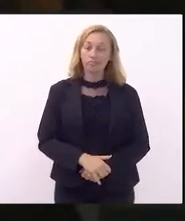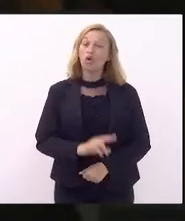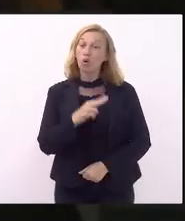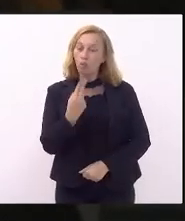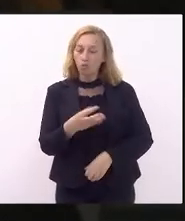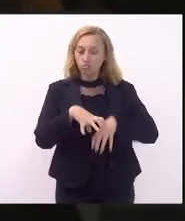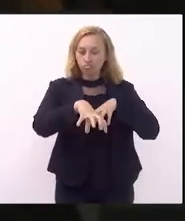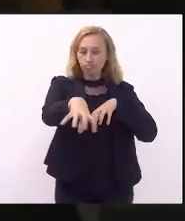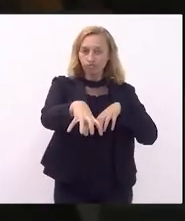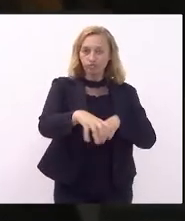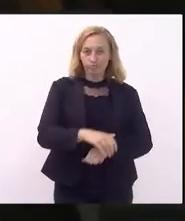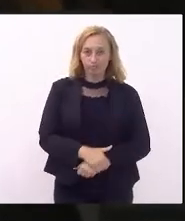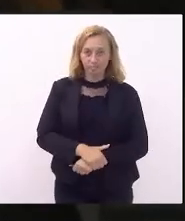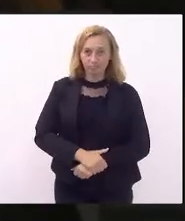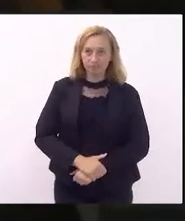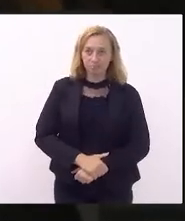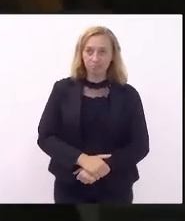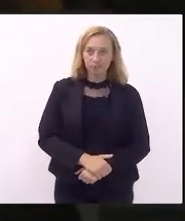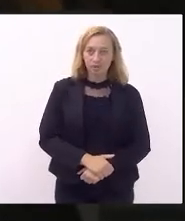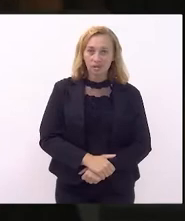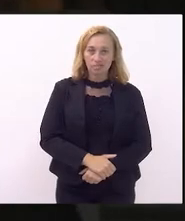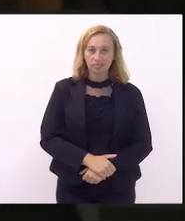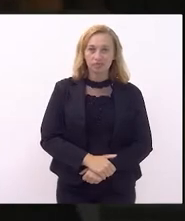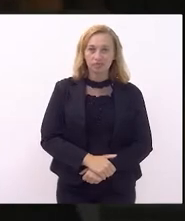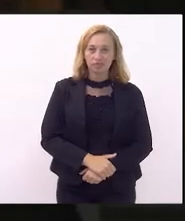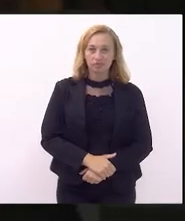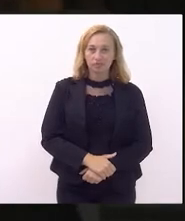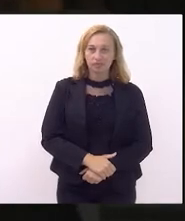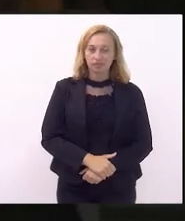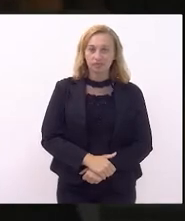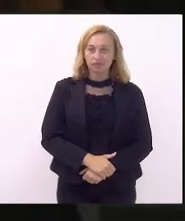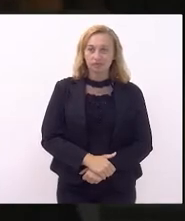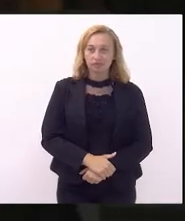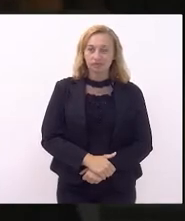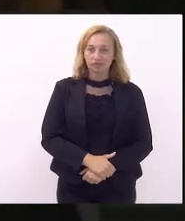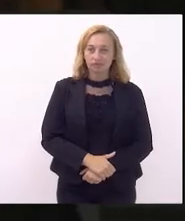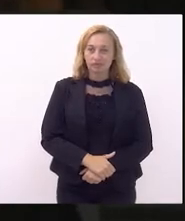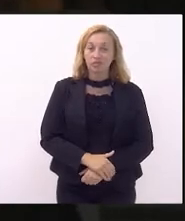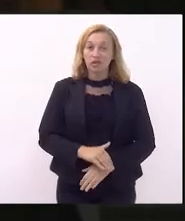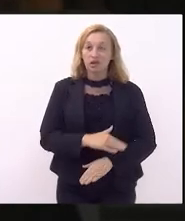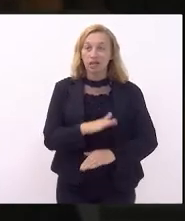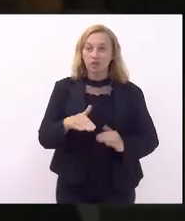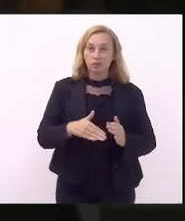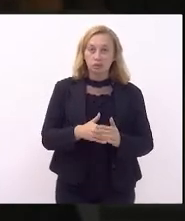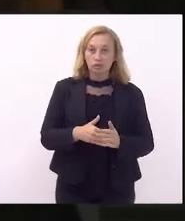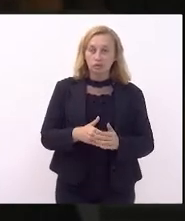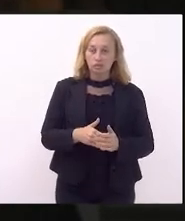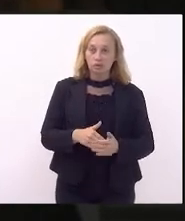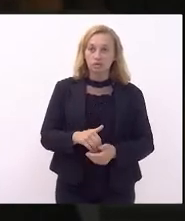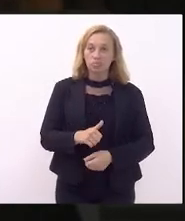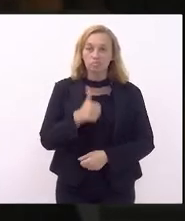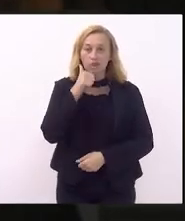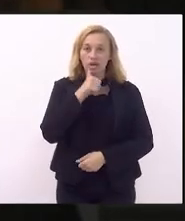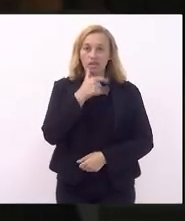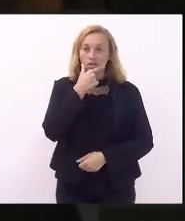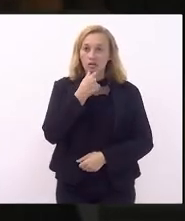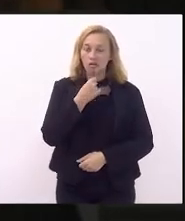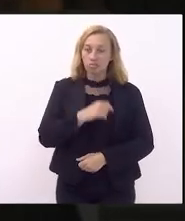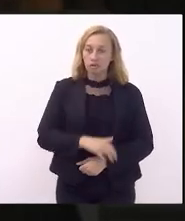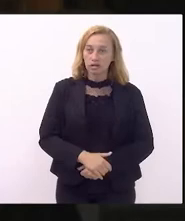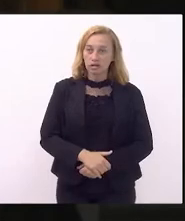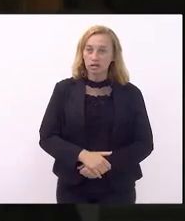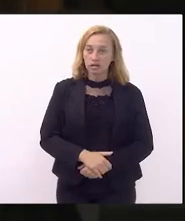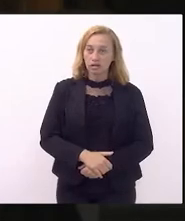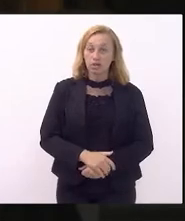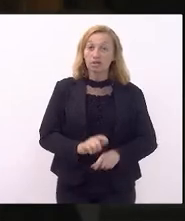remota. Senhoras e senhores que nos assistem